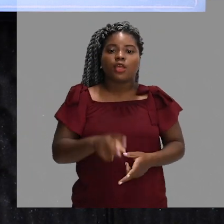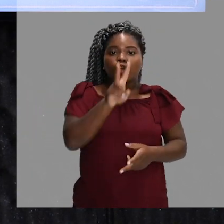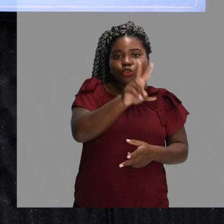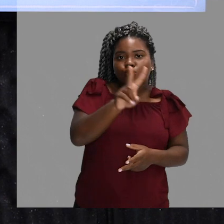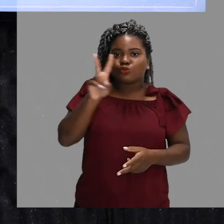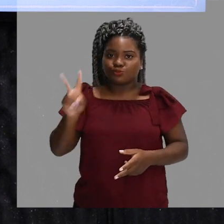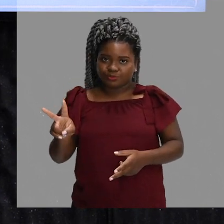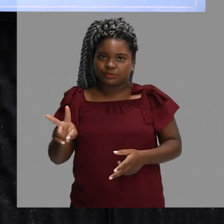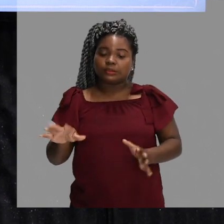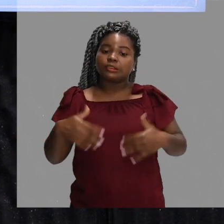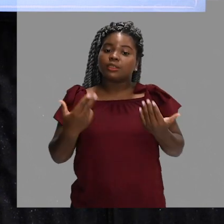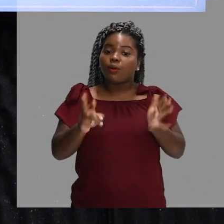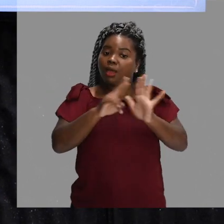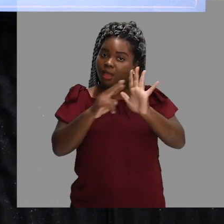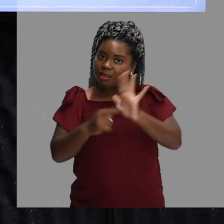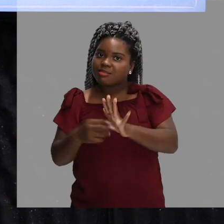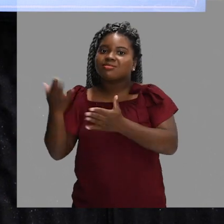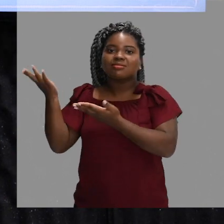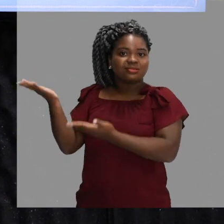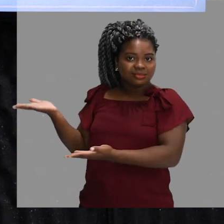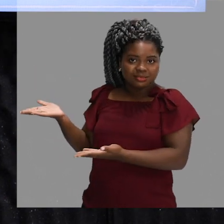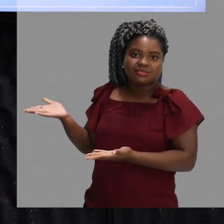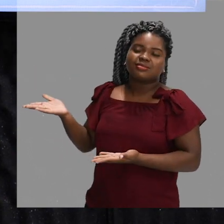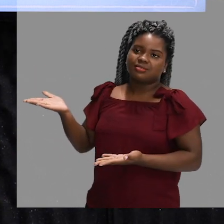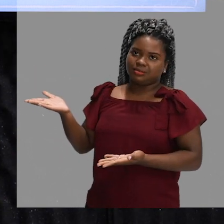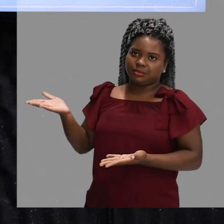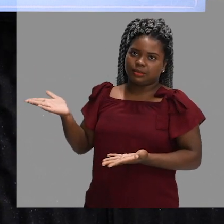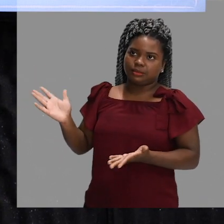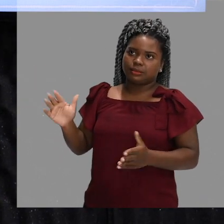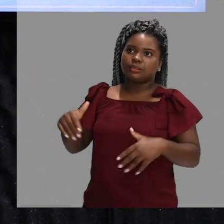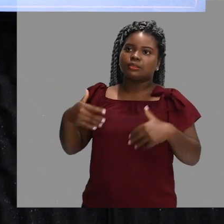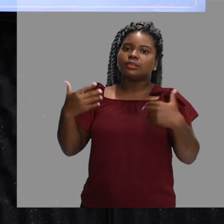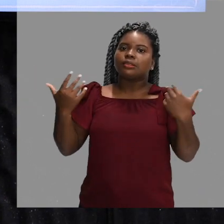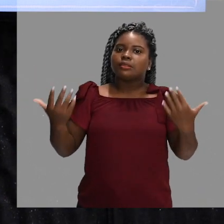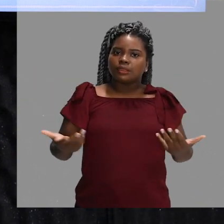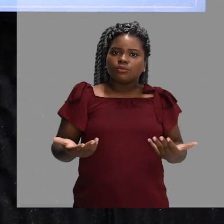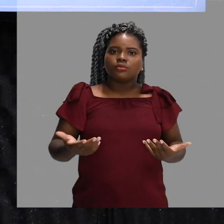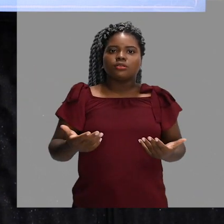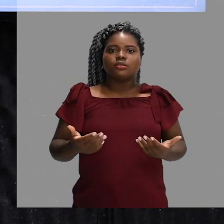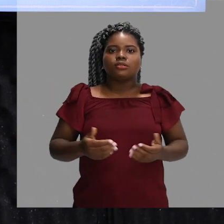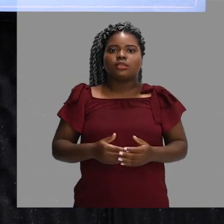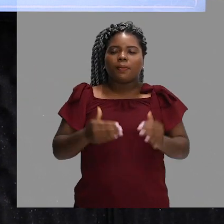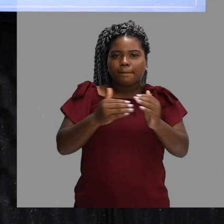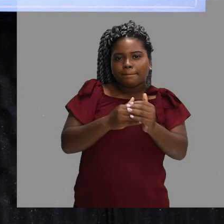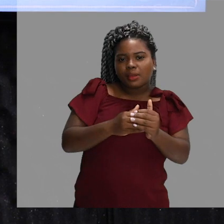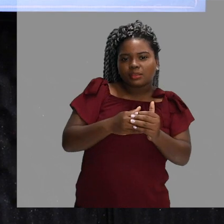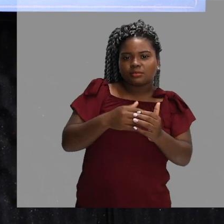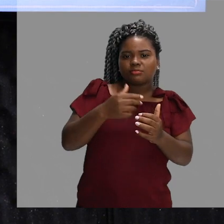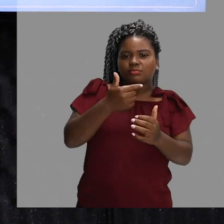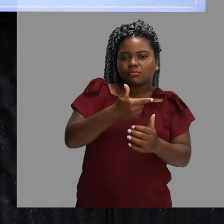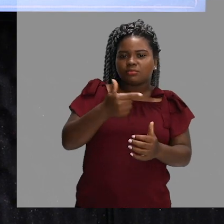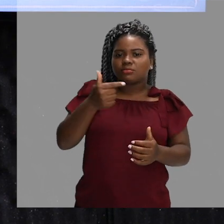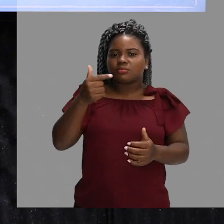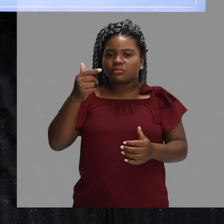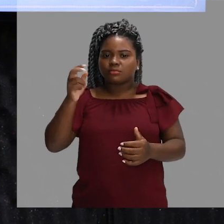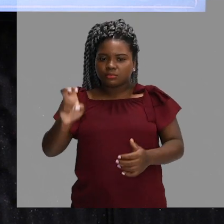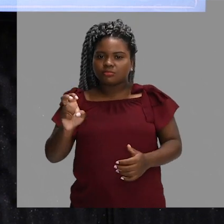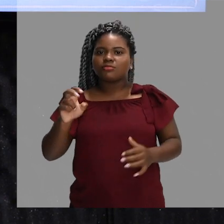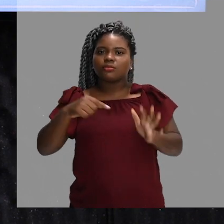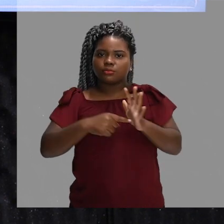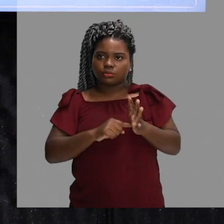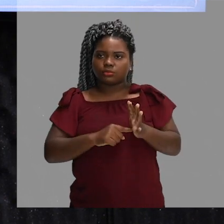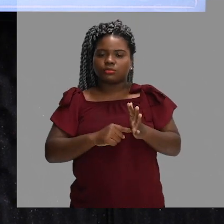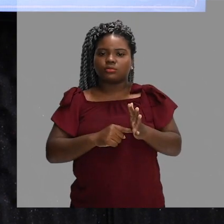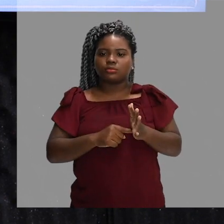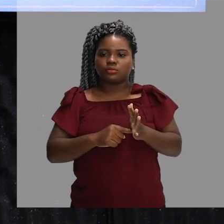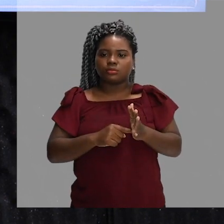aqui. Então, se o sete tem no mínimo 25 pontos, está certo? E chega 24 a 24, Esse